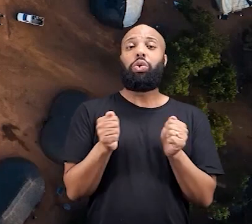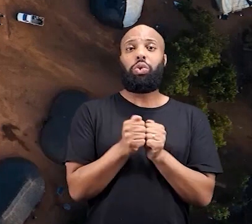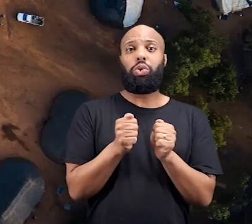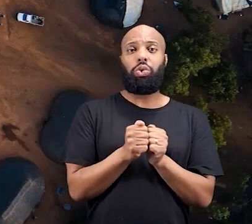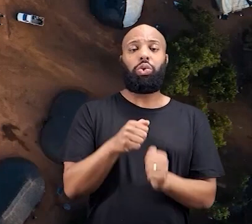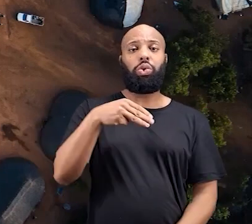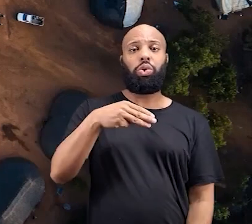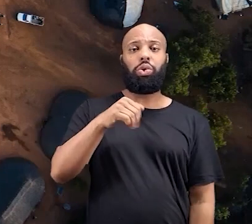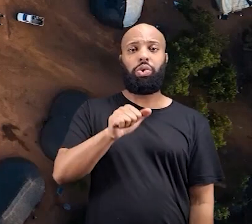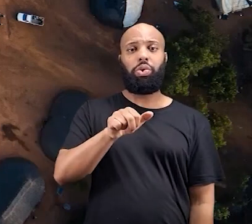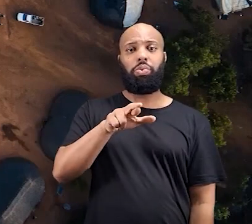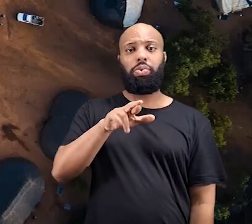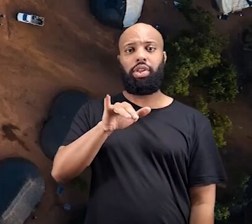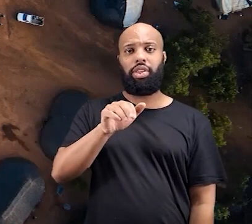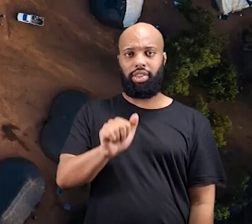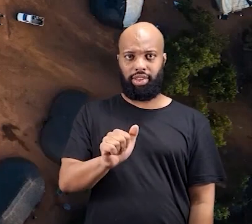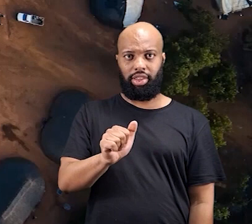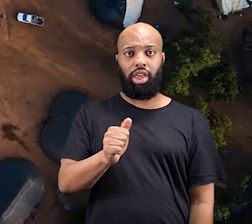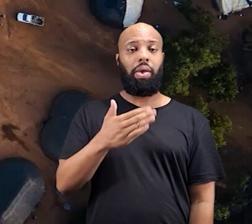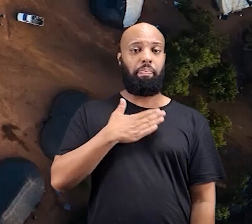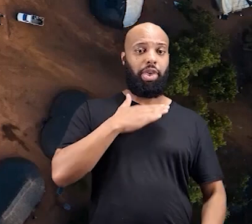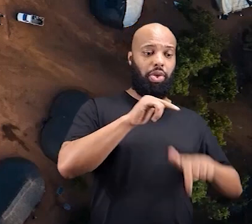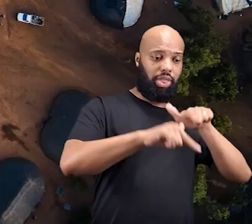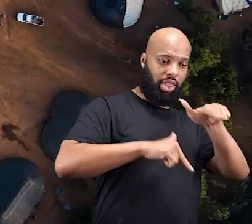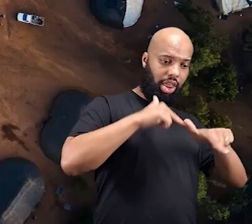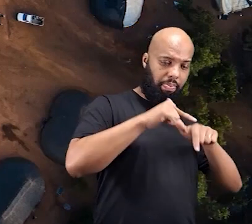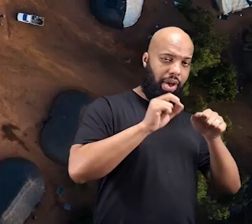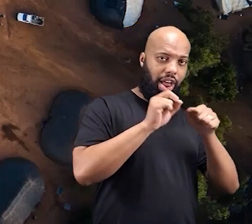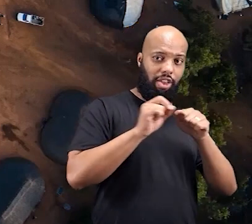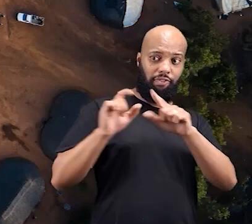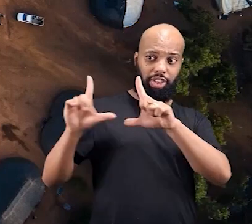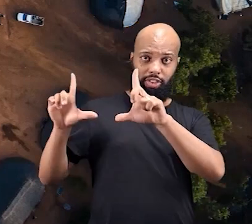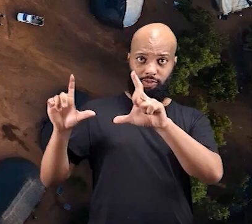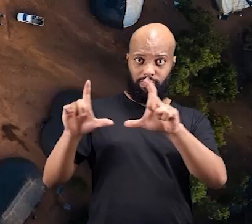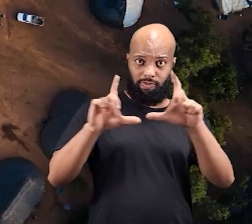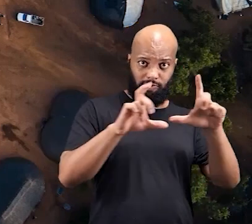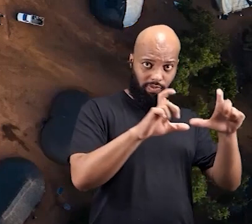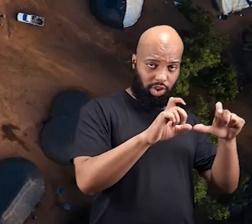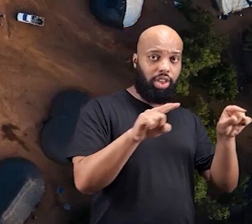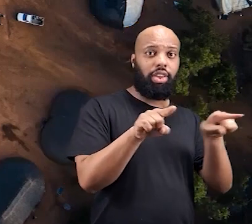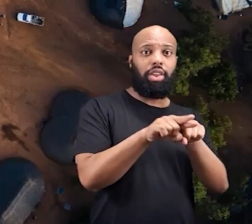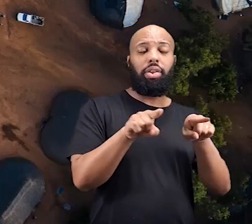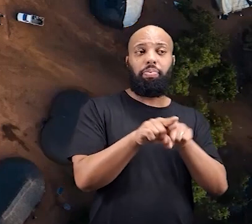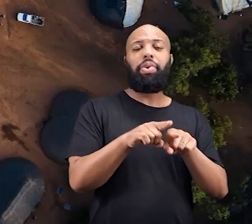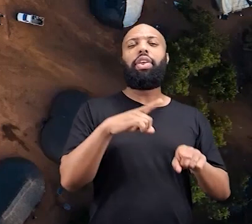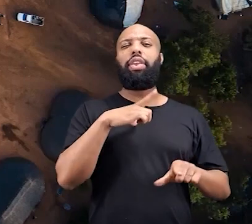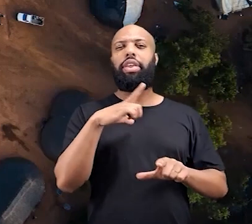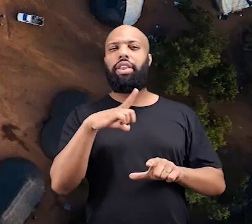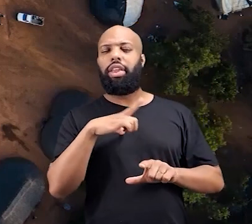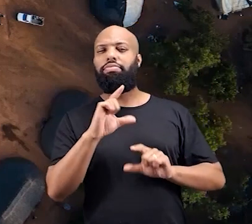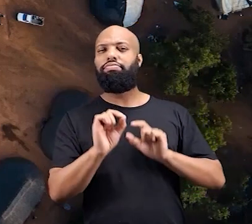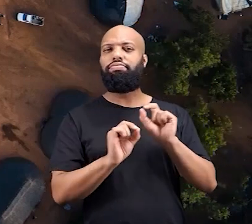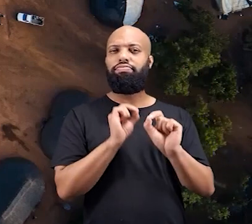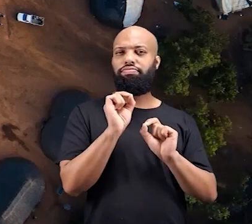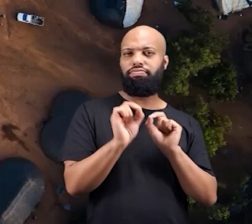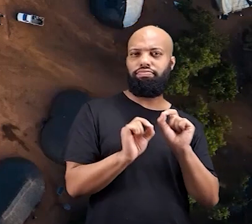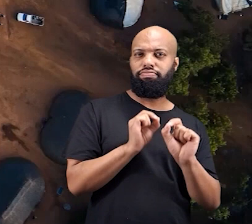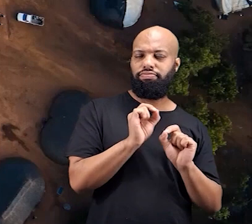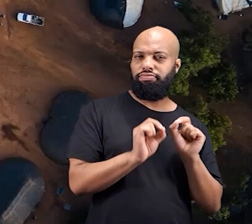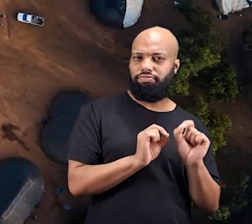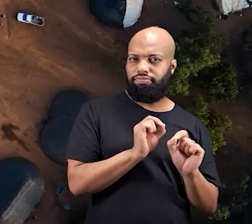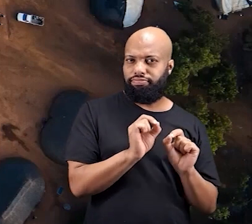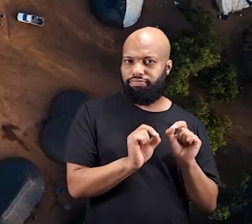e junto com a Maria Fernanda. Então, esse é um trabalho meu, né? Que fiz das imagens e toda a